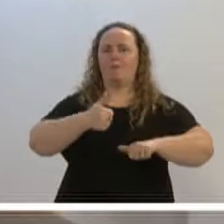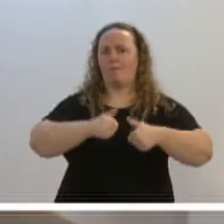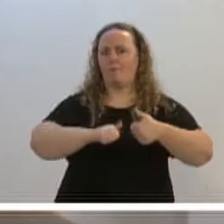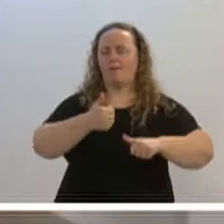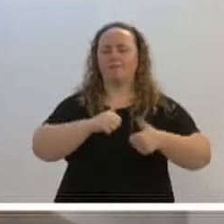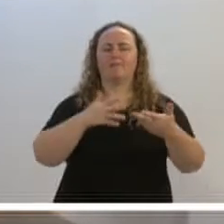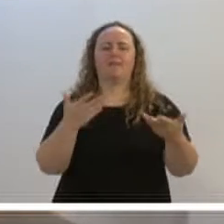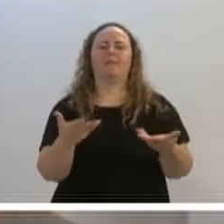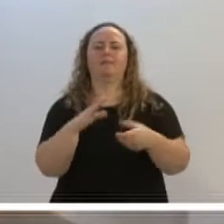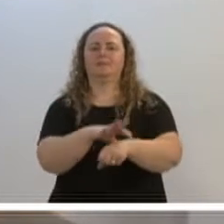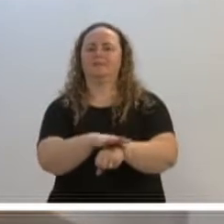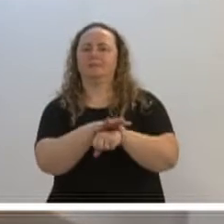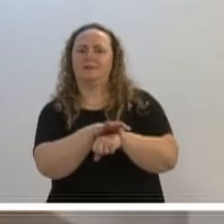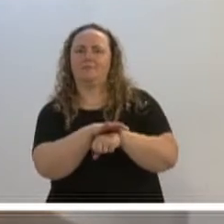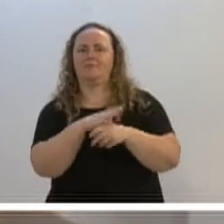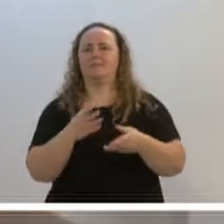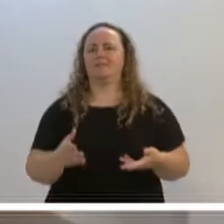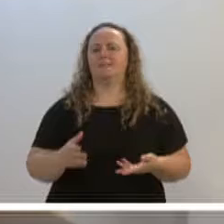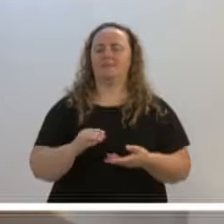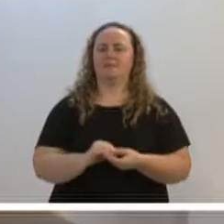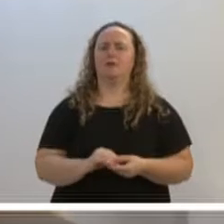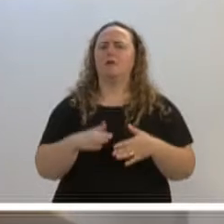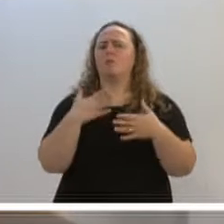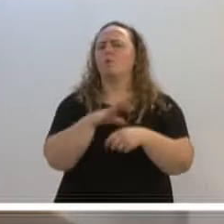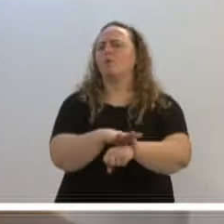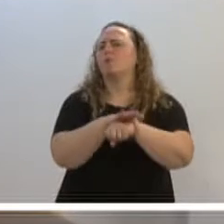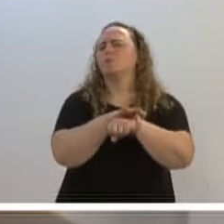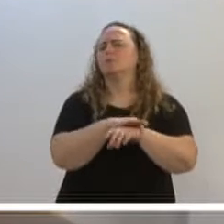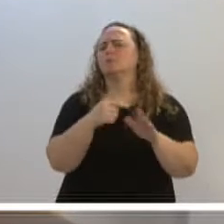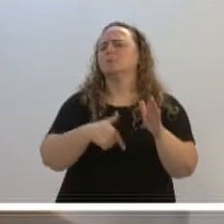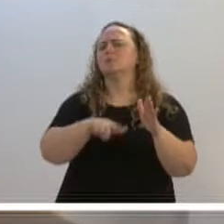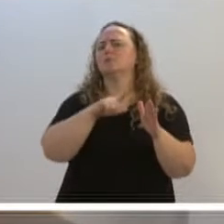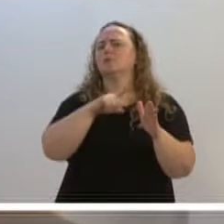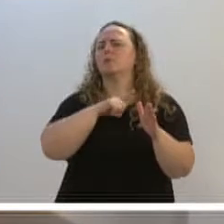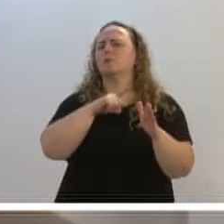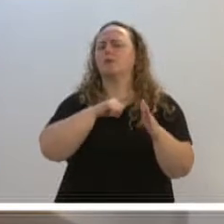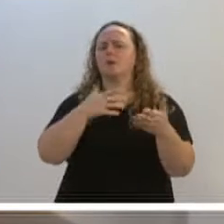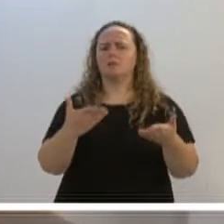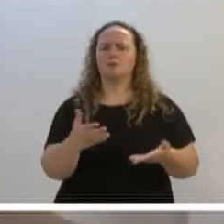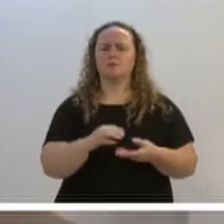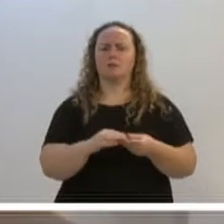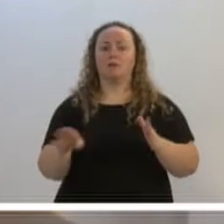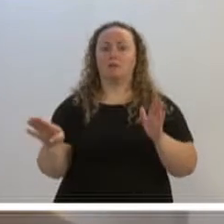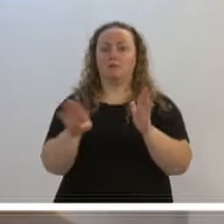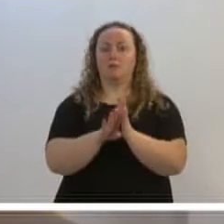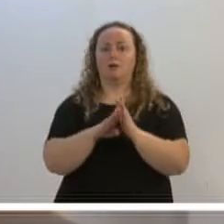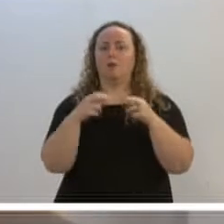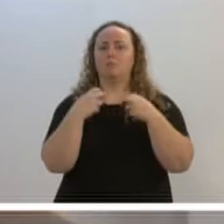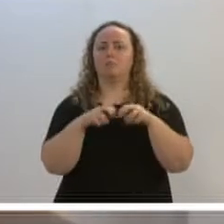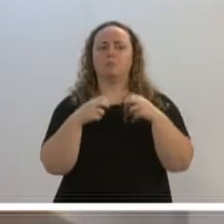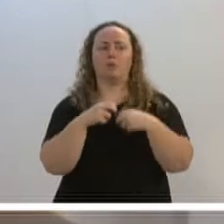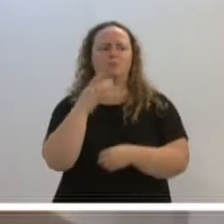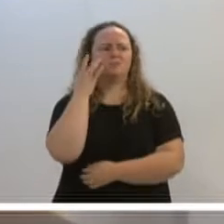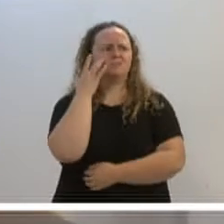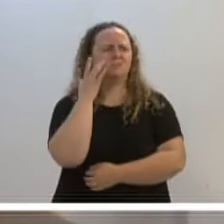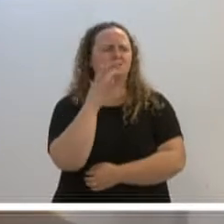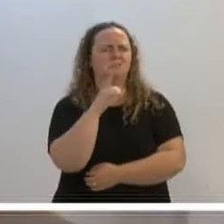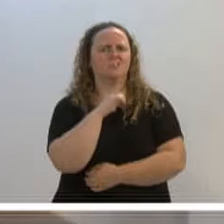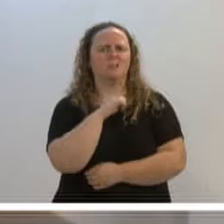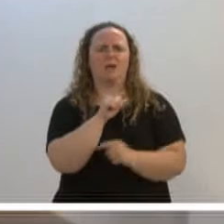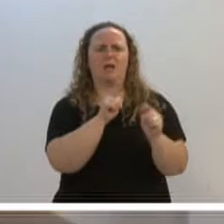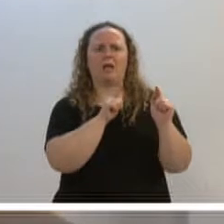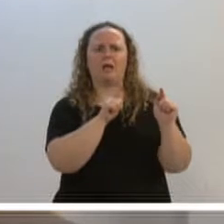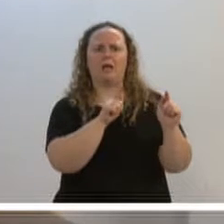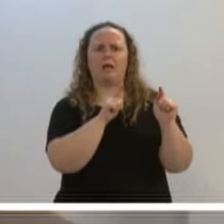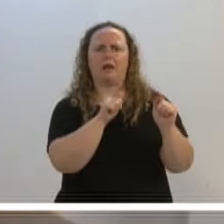tiver segurança, tem que ter segurança. Qual a segurança que nós tínhamos antes, vereador Matias? Quando chegava no ponto antes, você não sabia se estava parado, se era greve, se